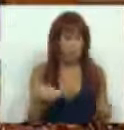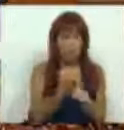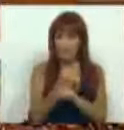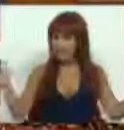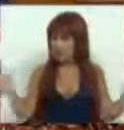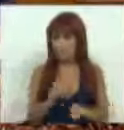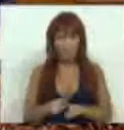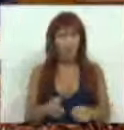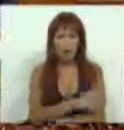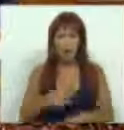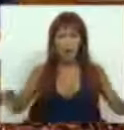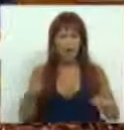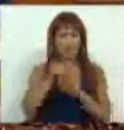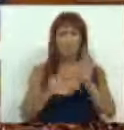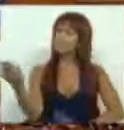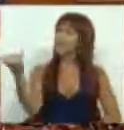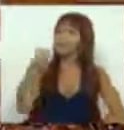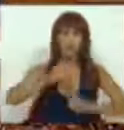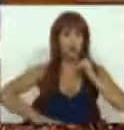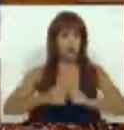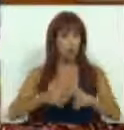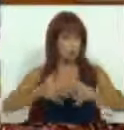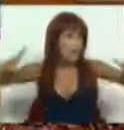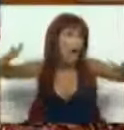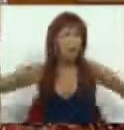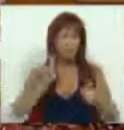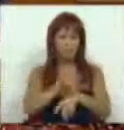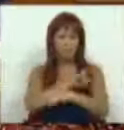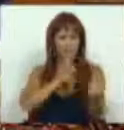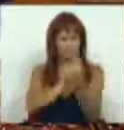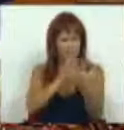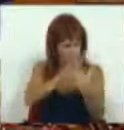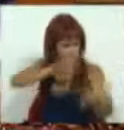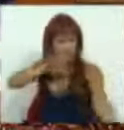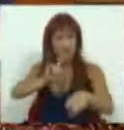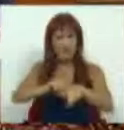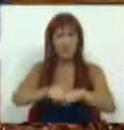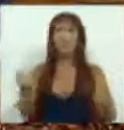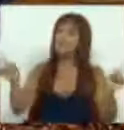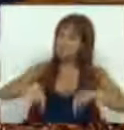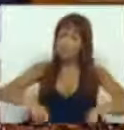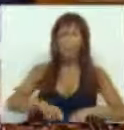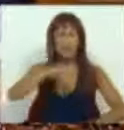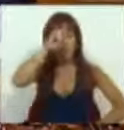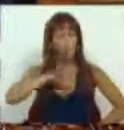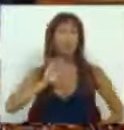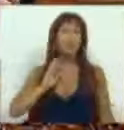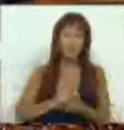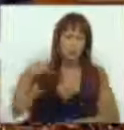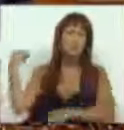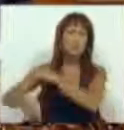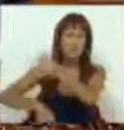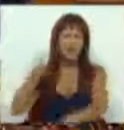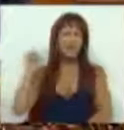serviços, significa aumentar a lista de espera para cirurgia e para consultas, significa menos acesso. Recordo que nos últimos anos,